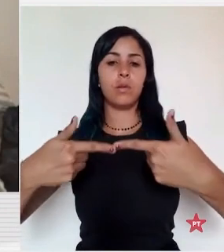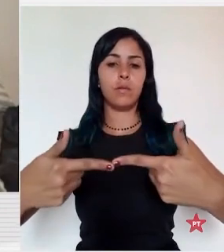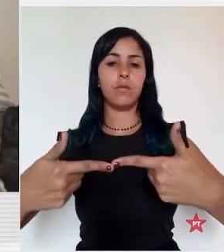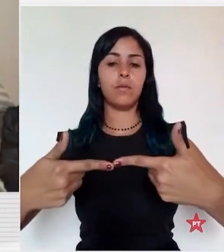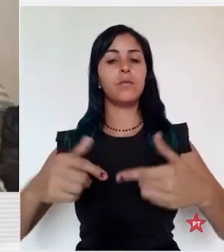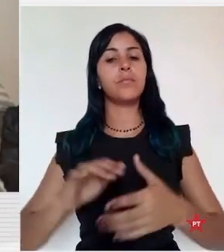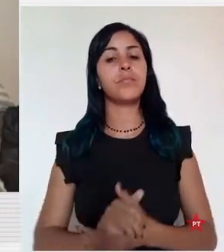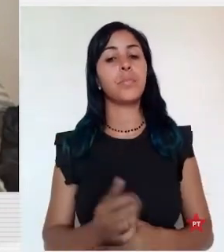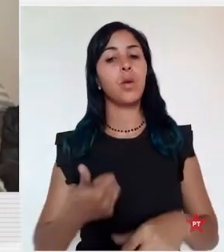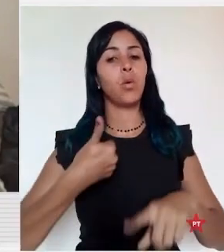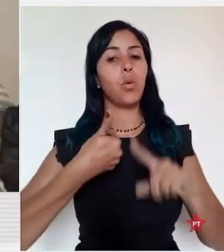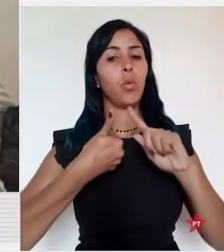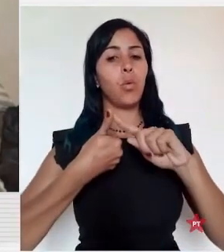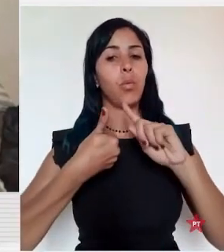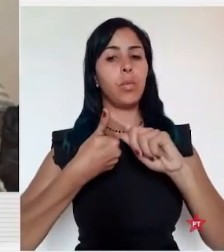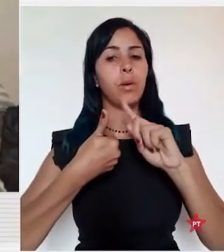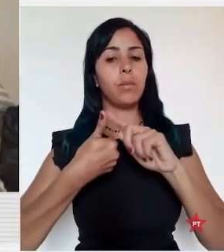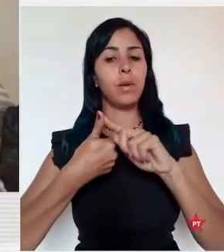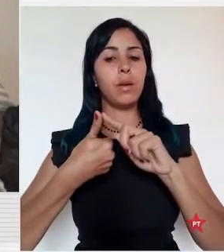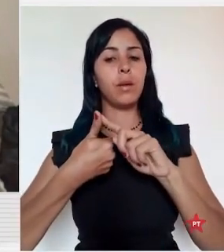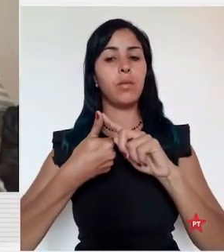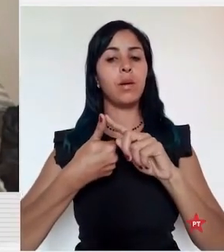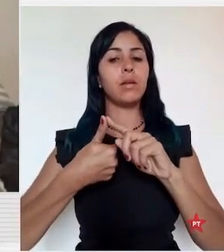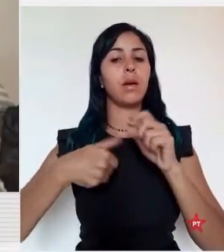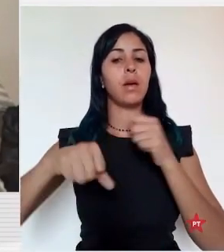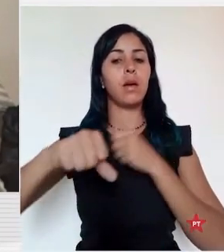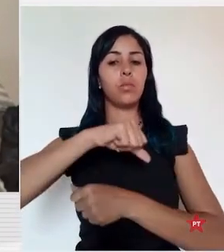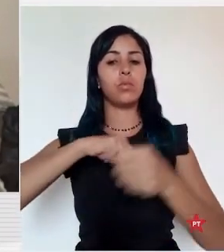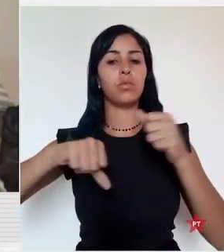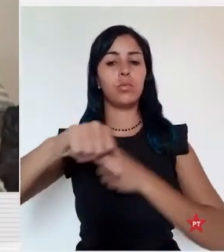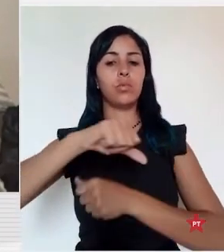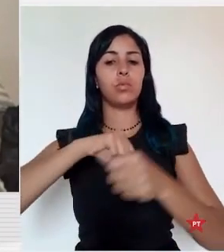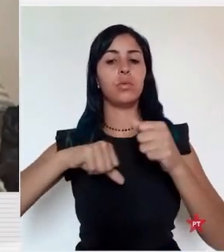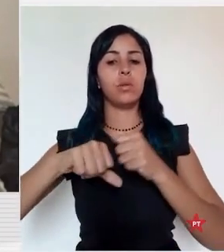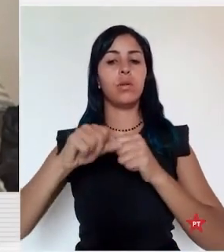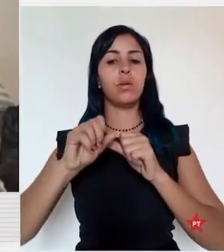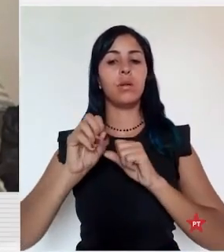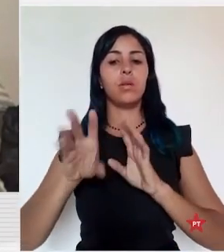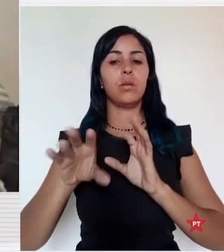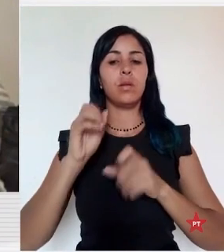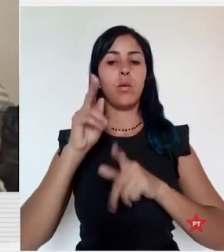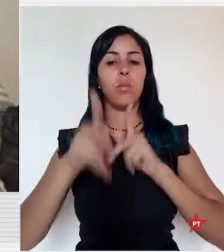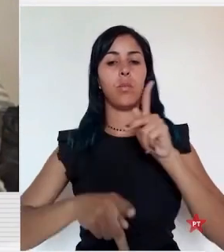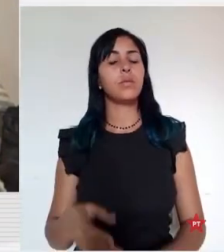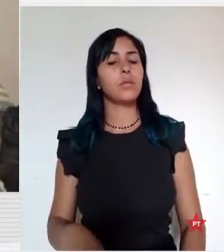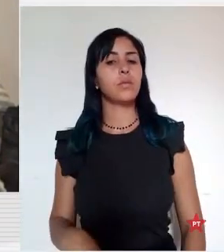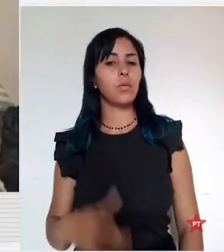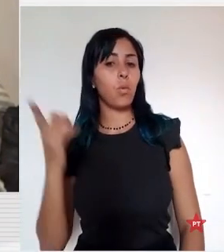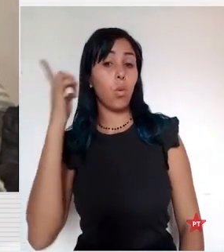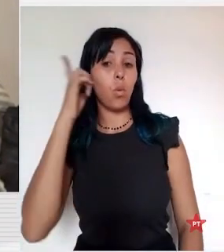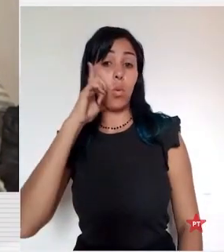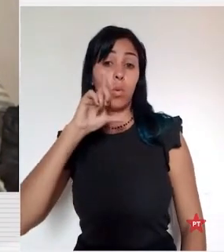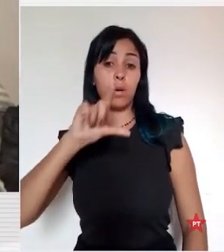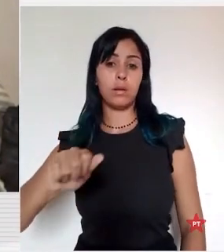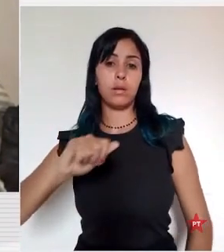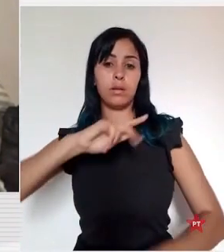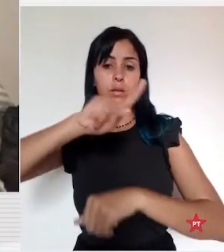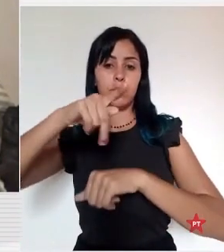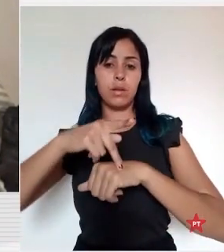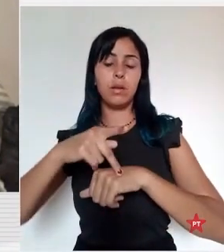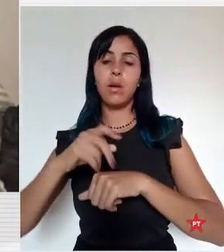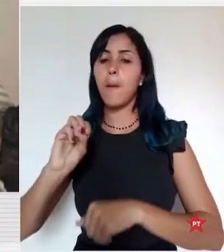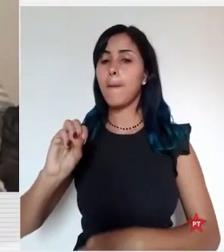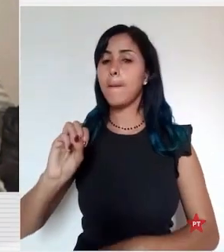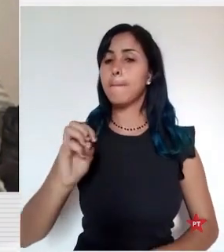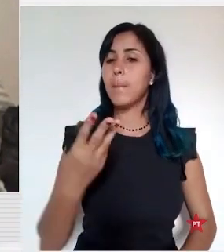primeiro é essa reconstrução da educação pública em nosso país. Ainda temos milhões e milhões